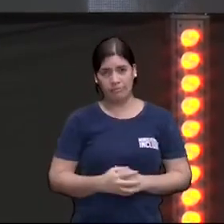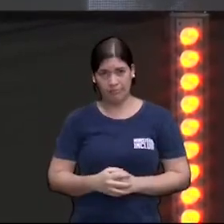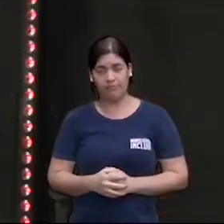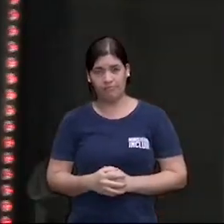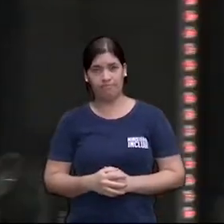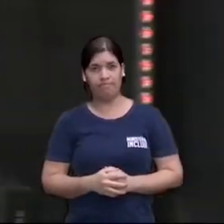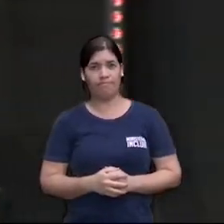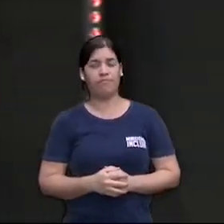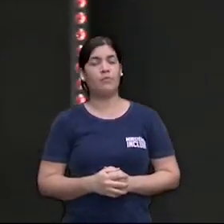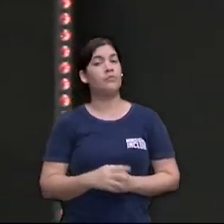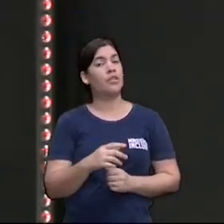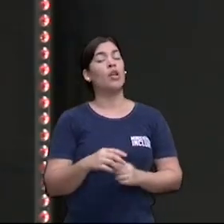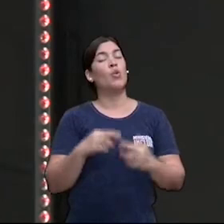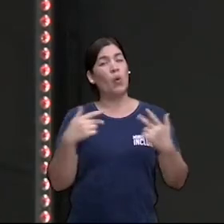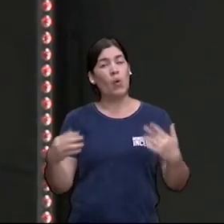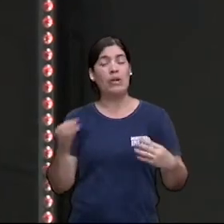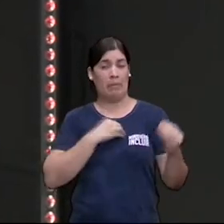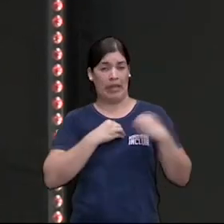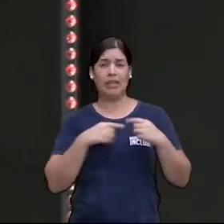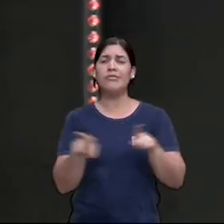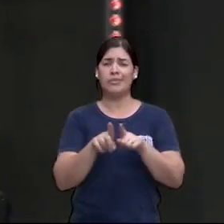E para a sua relação com o próprio Deus.